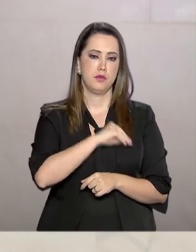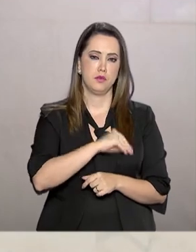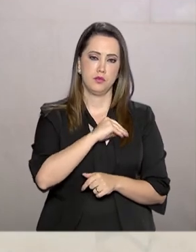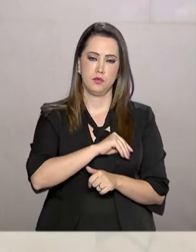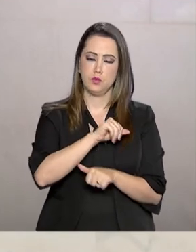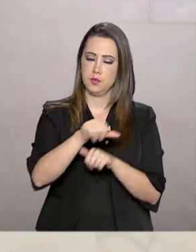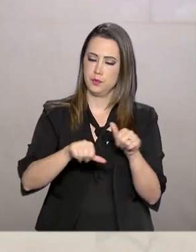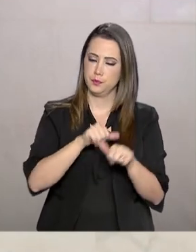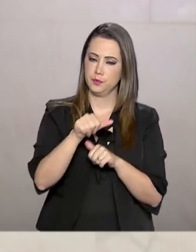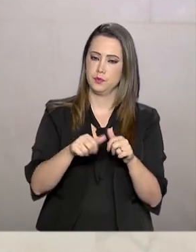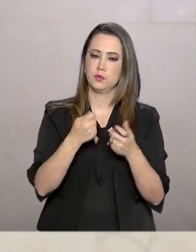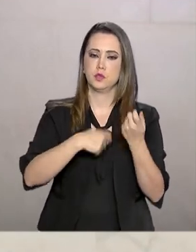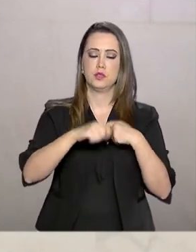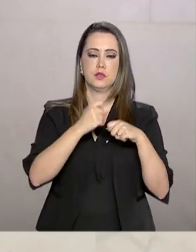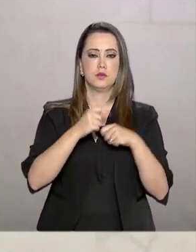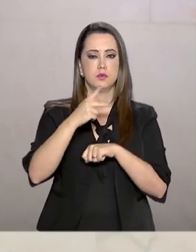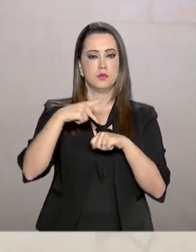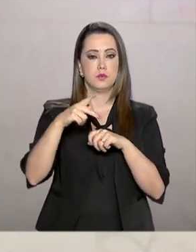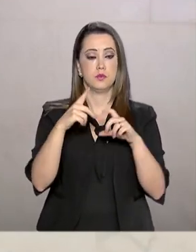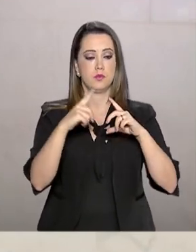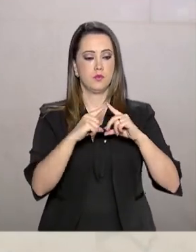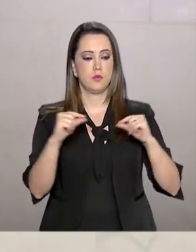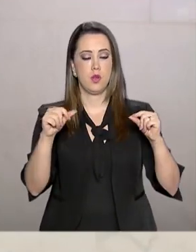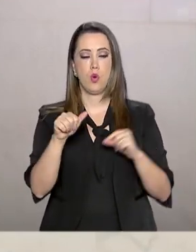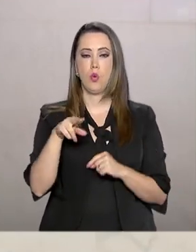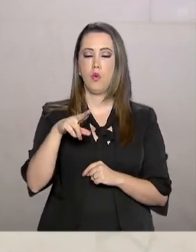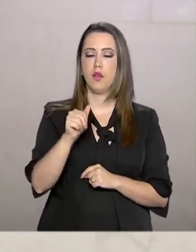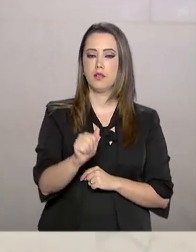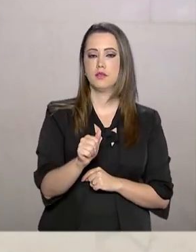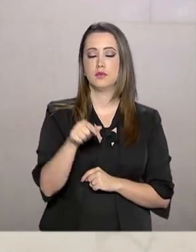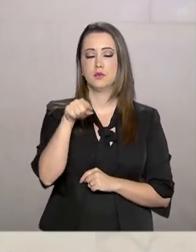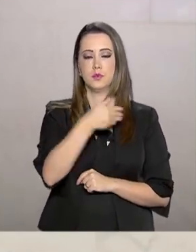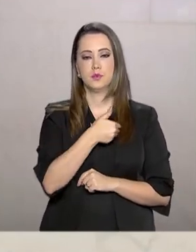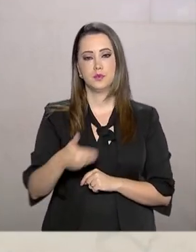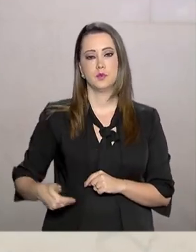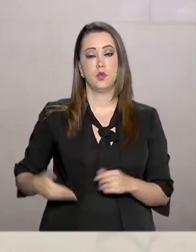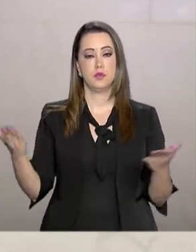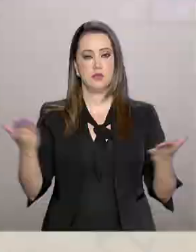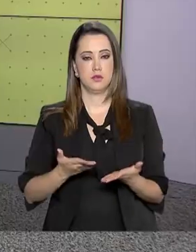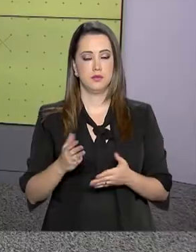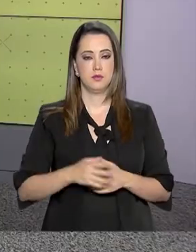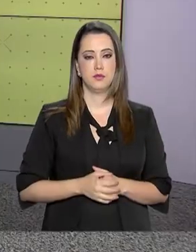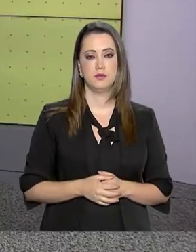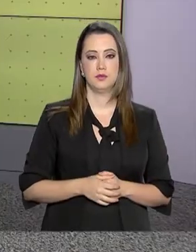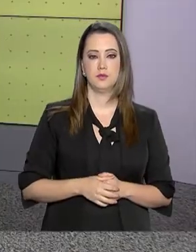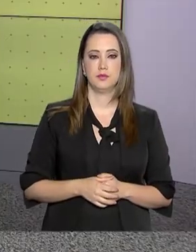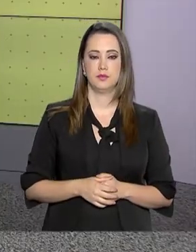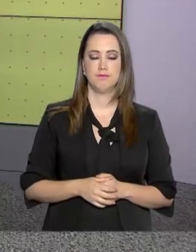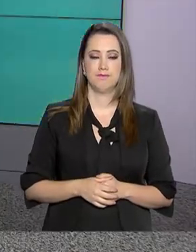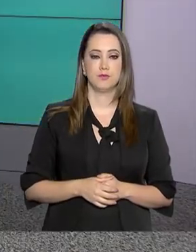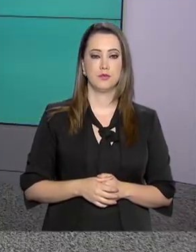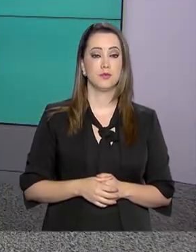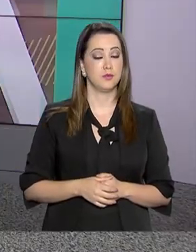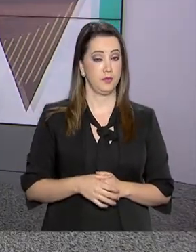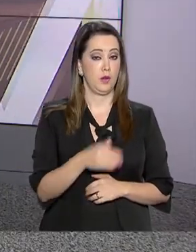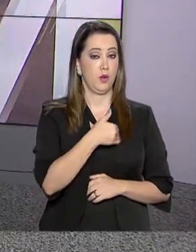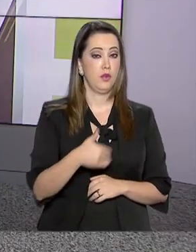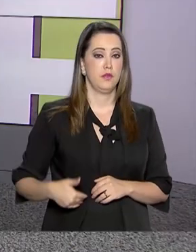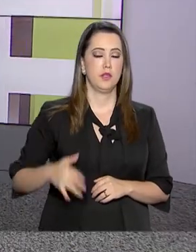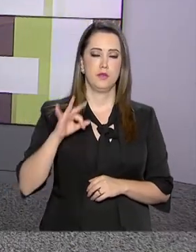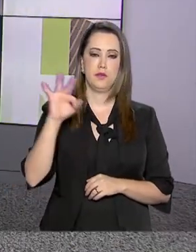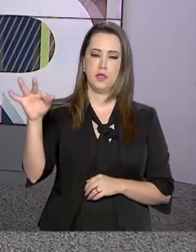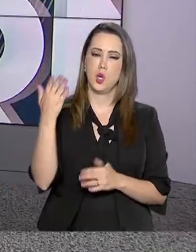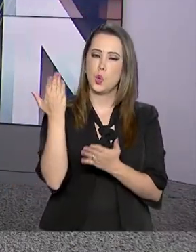recuperação econômica do país. De Brasília, Luana Karen, para o governo Agora. E o governo federal estuda